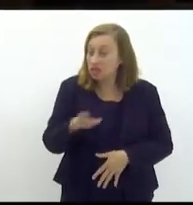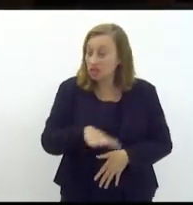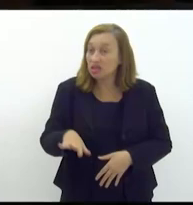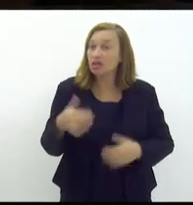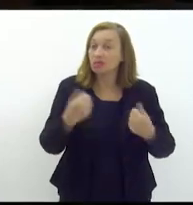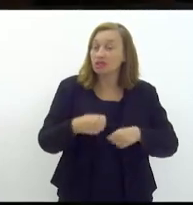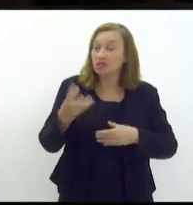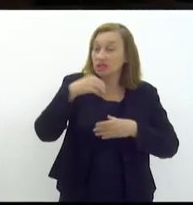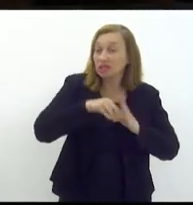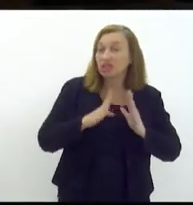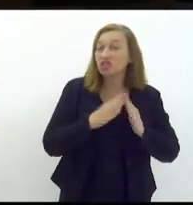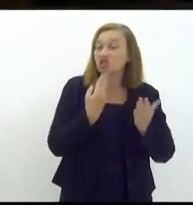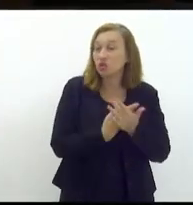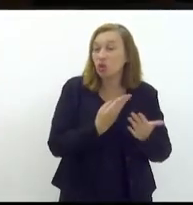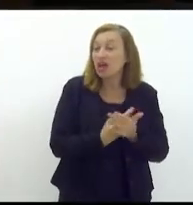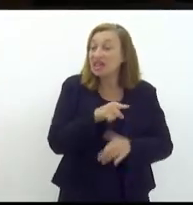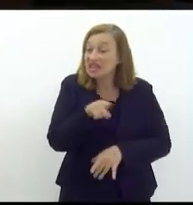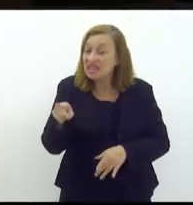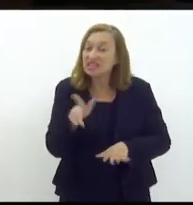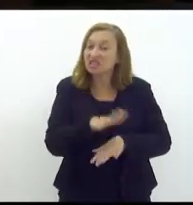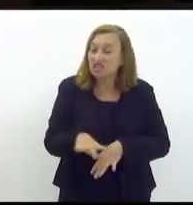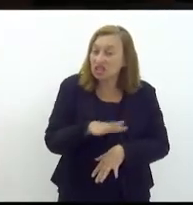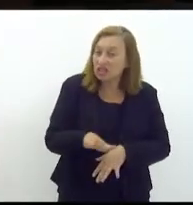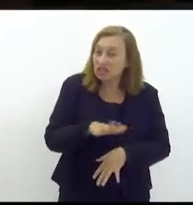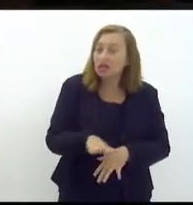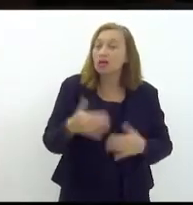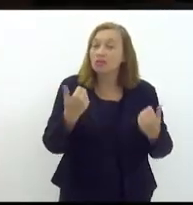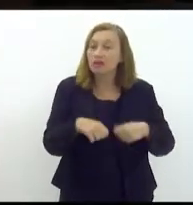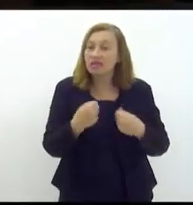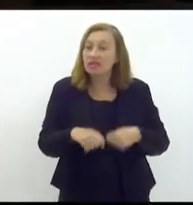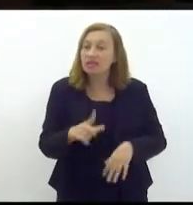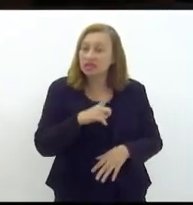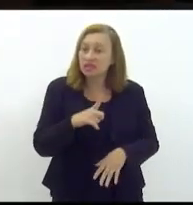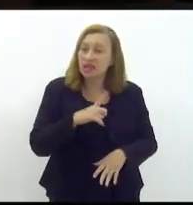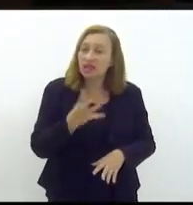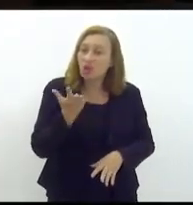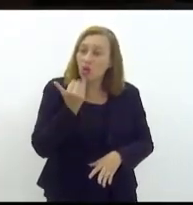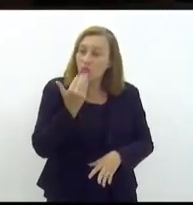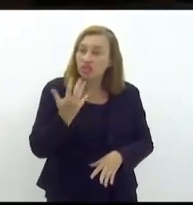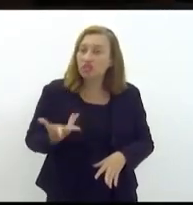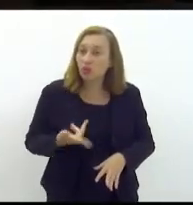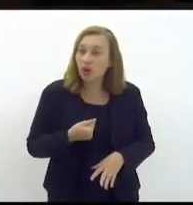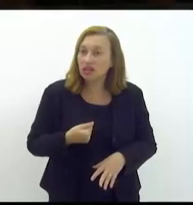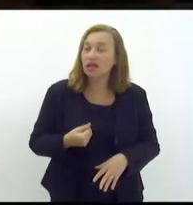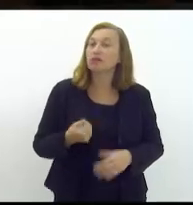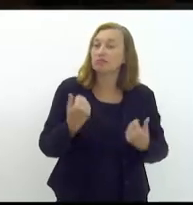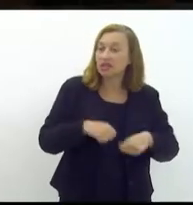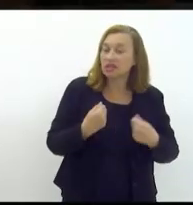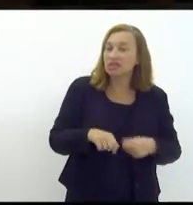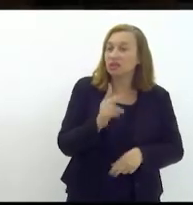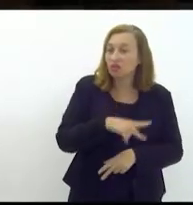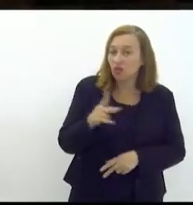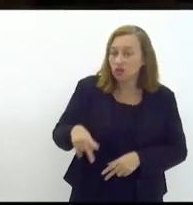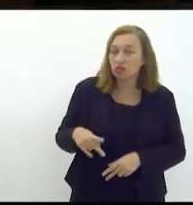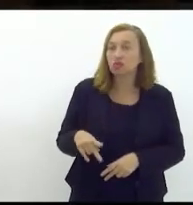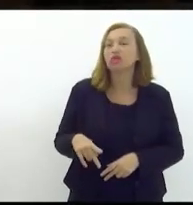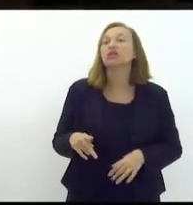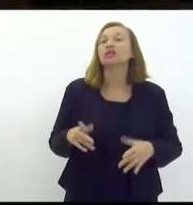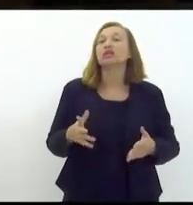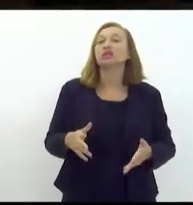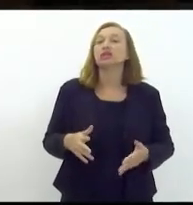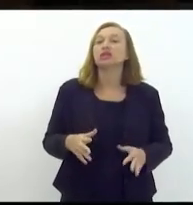deveriam estar na escola que essas crianças deveriam ter alimentação adequada que deveriam ter professores que